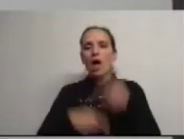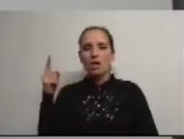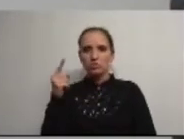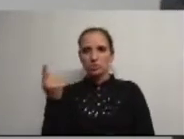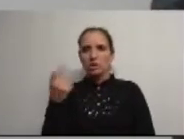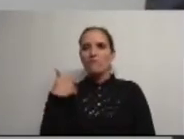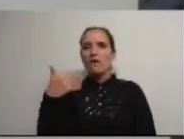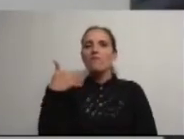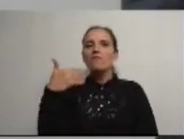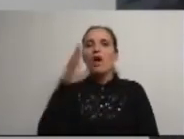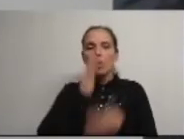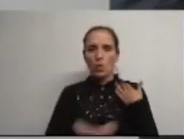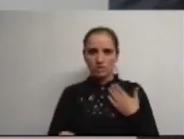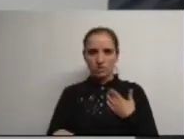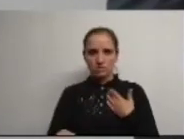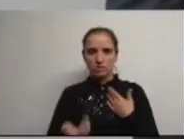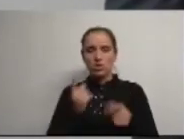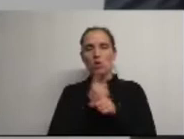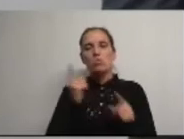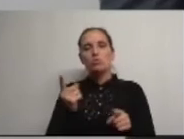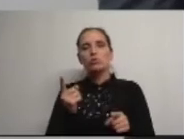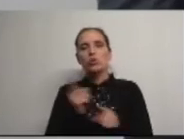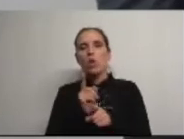que venha de futuro, porque deixamos,